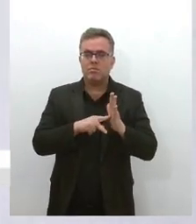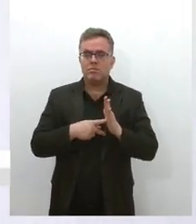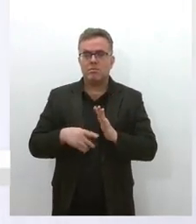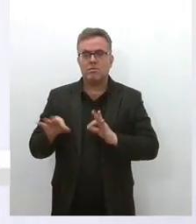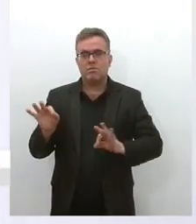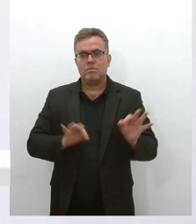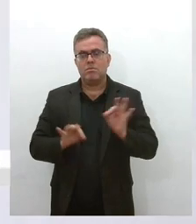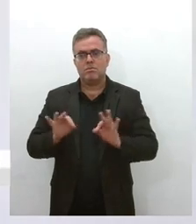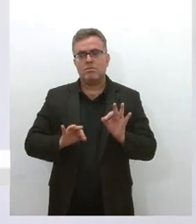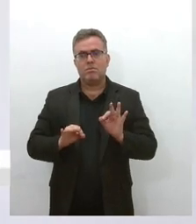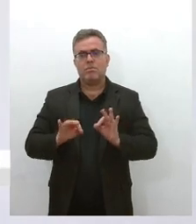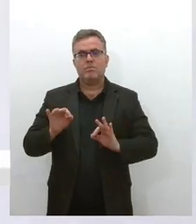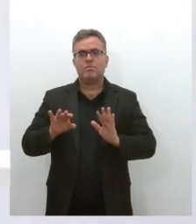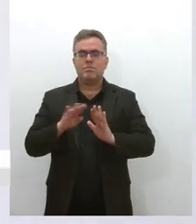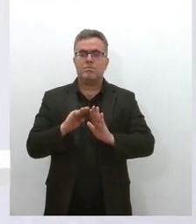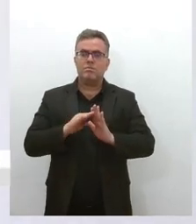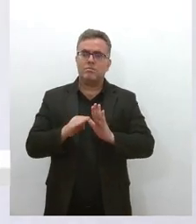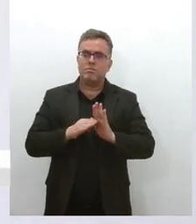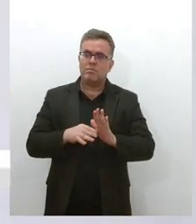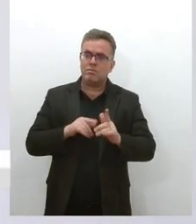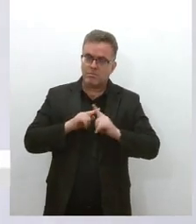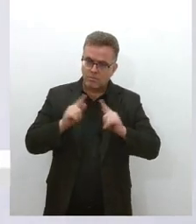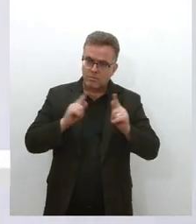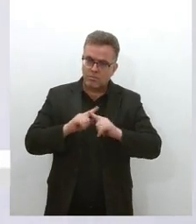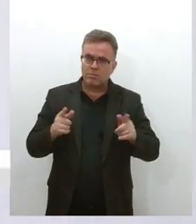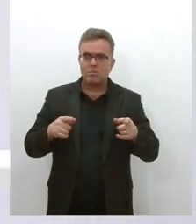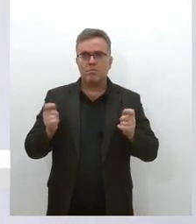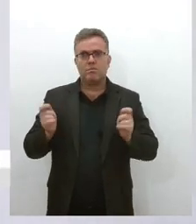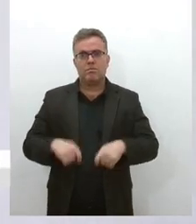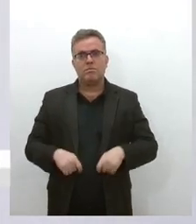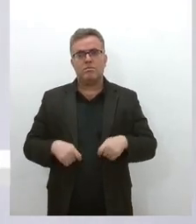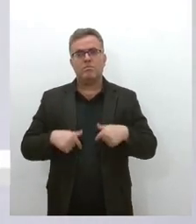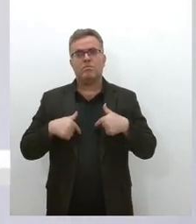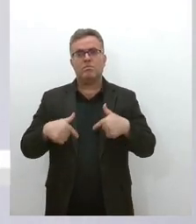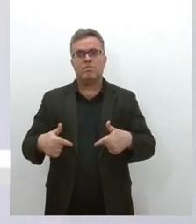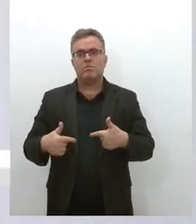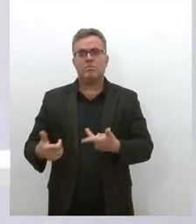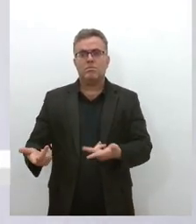mapeando, denunciando, fortalecendo a luta coletiva,